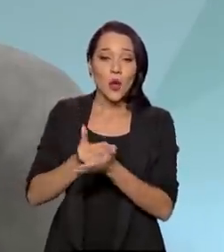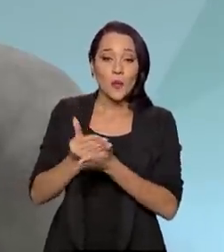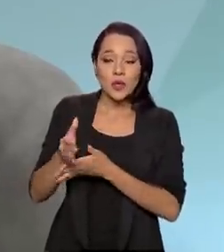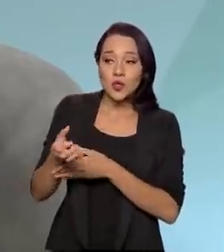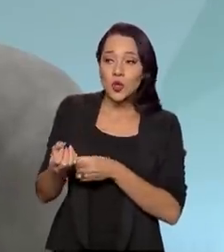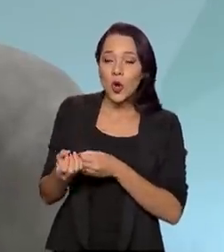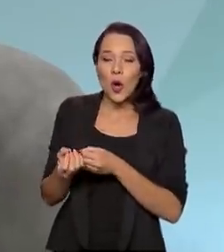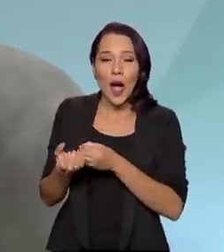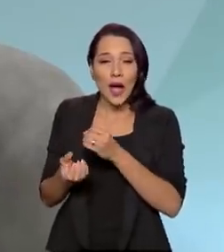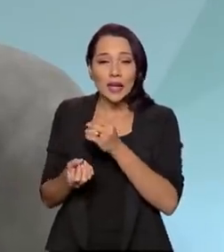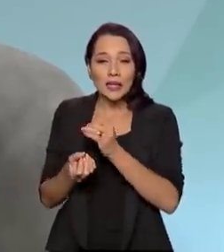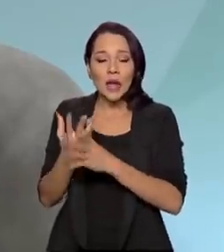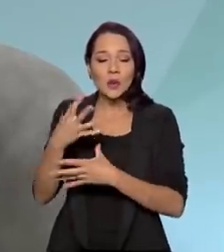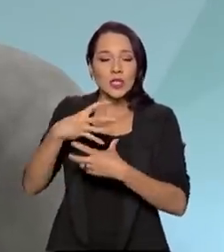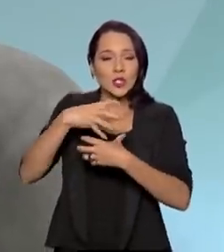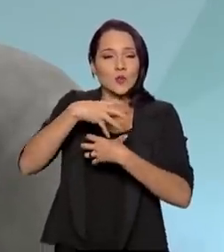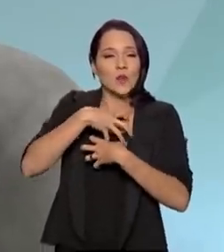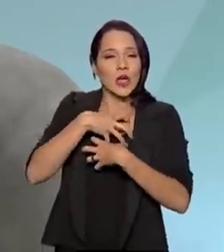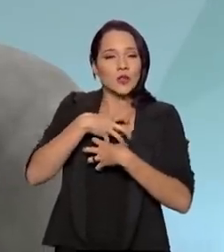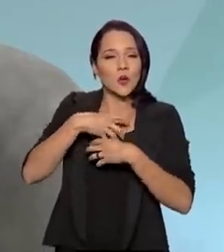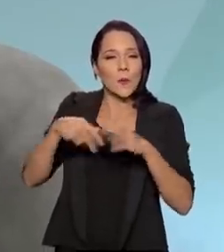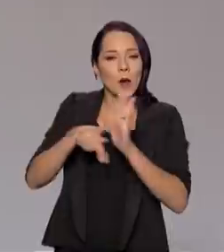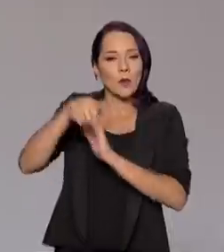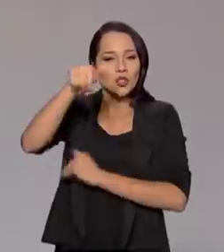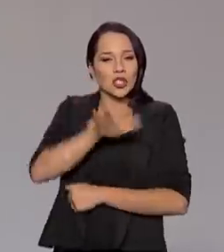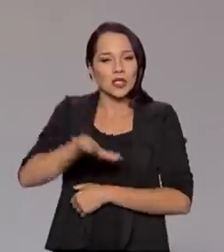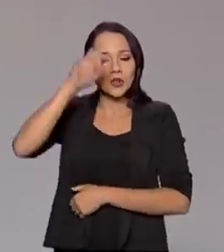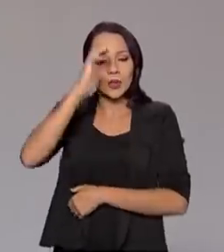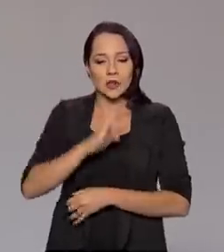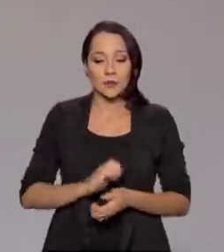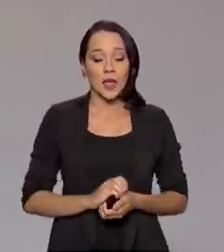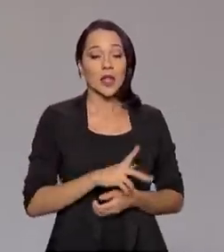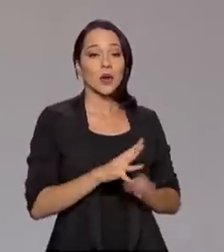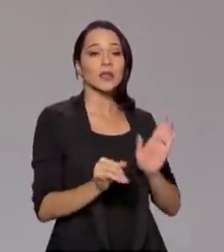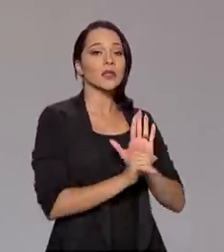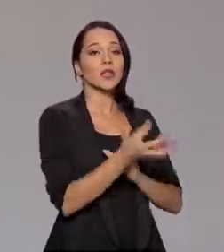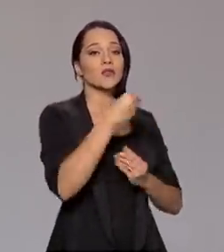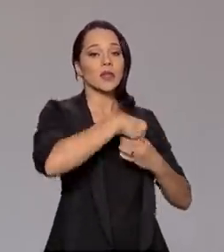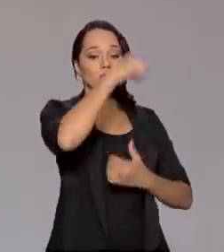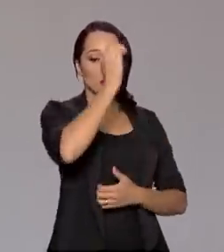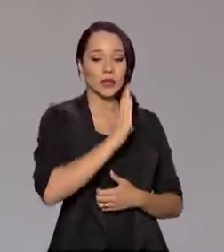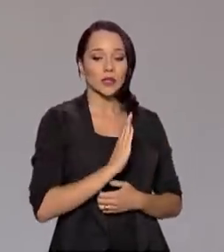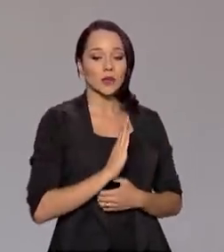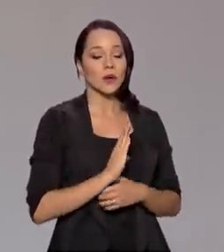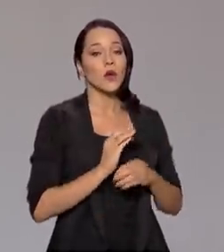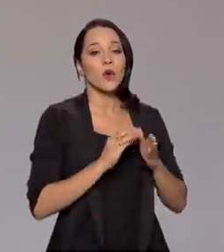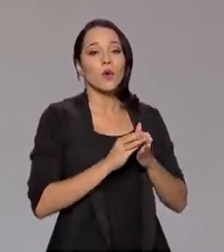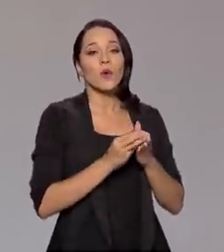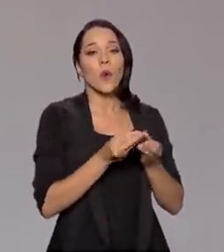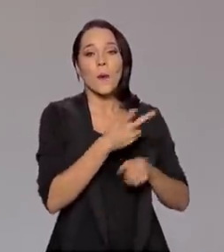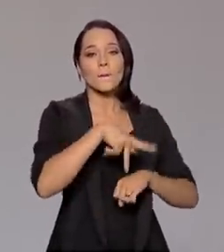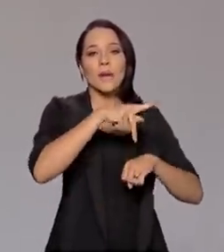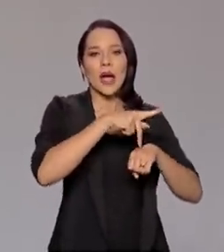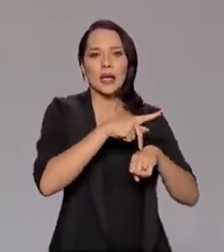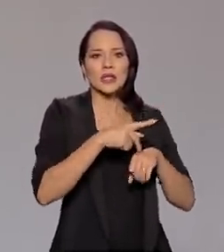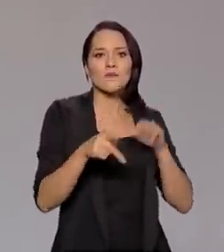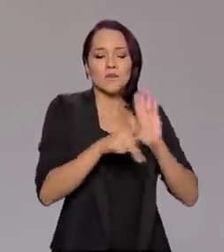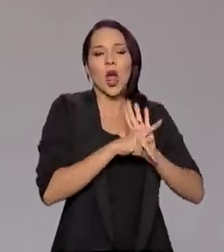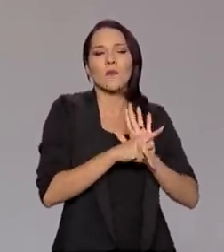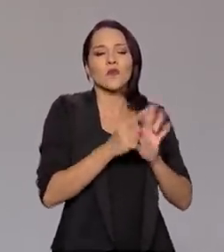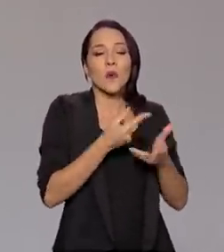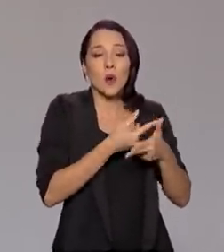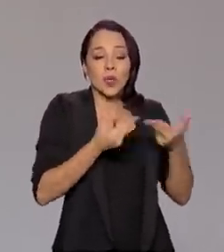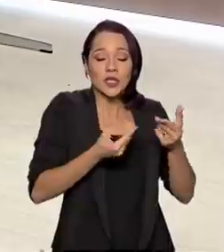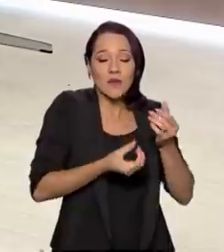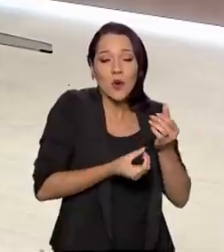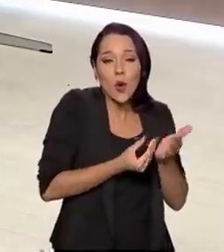surgir a nacionalidade brasileira. Essa identificação do brasileiro com um país de origem, com uma coisa que estava